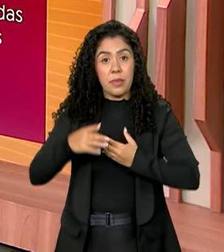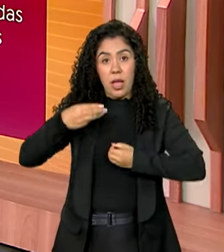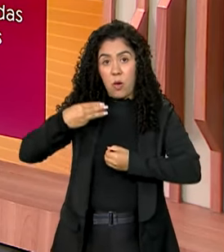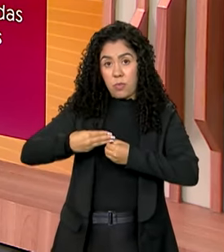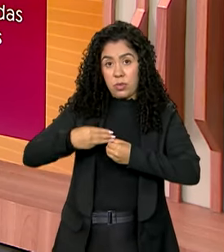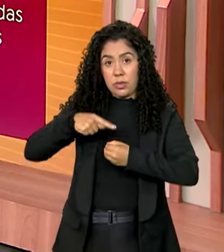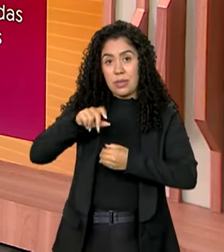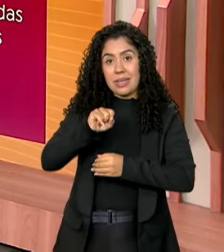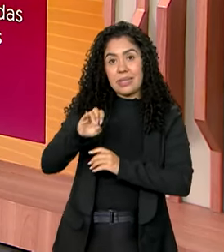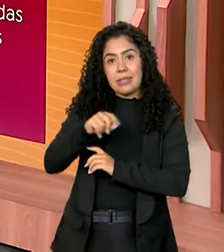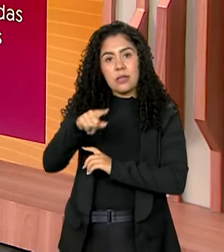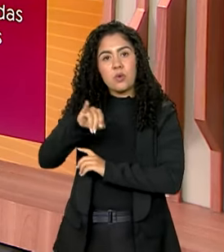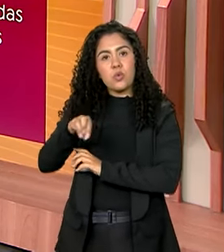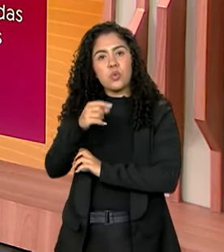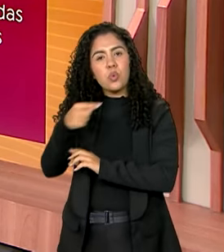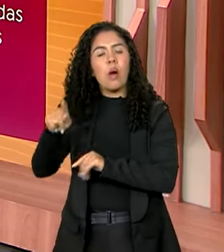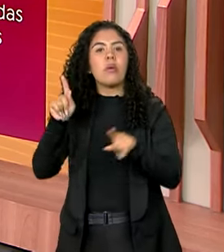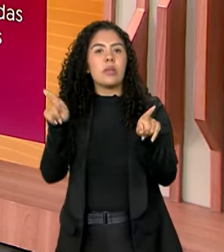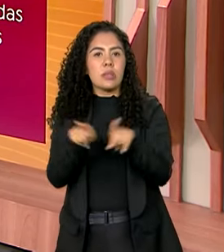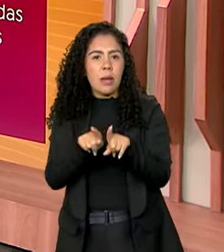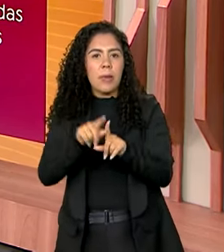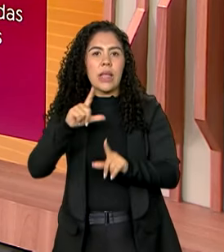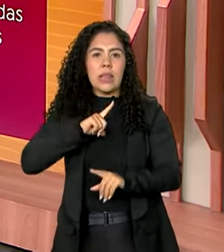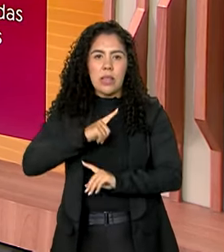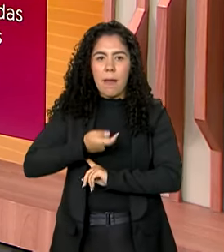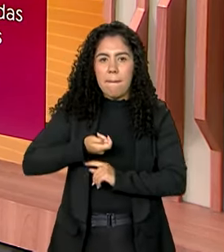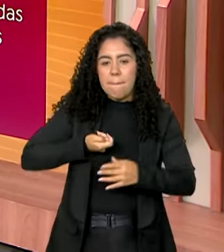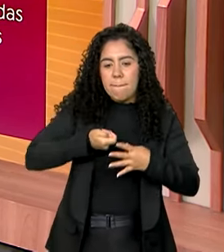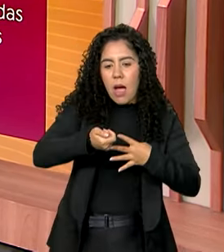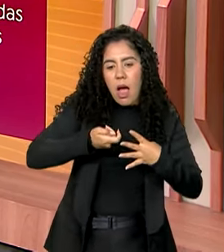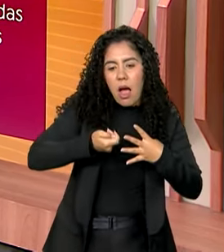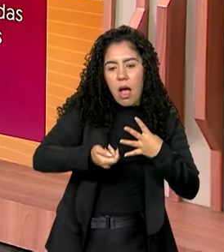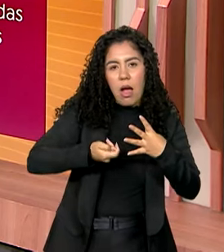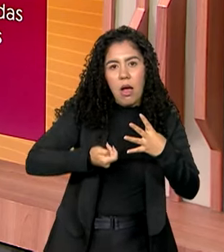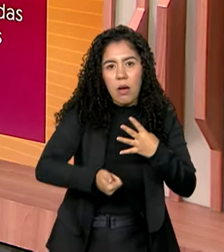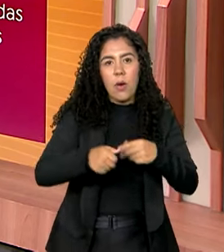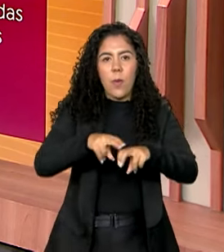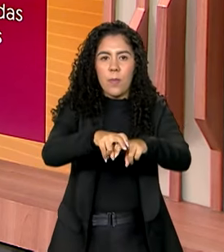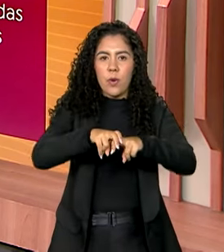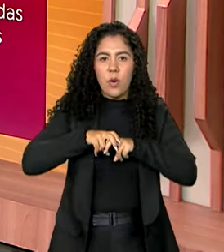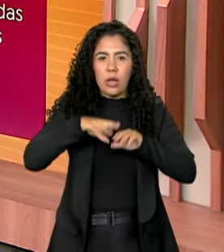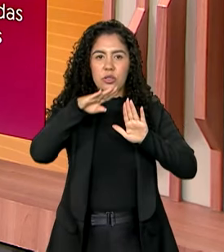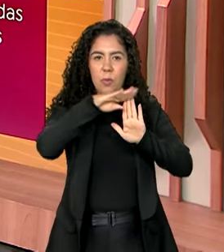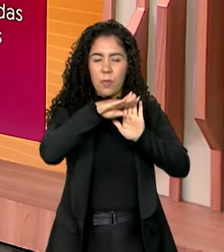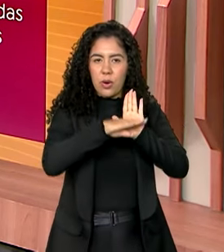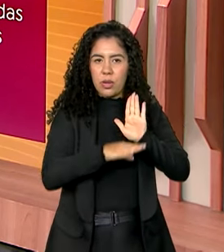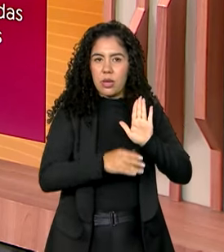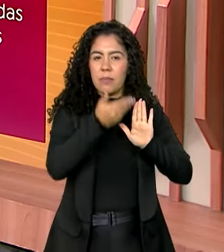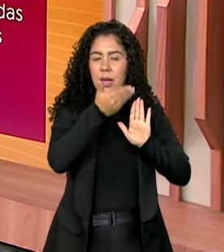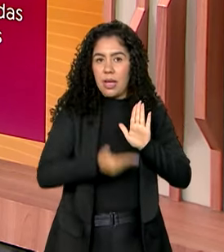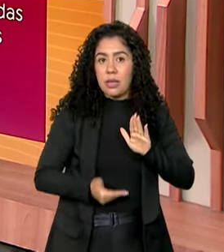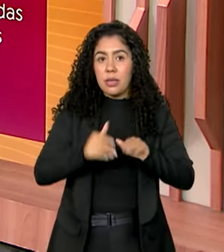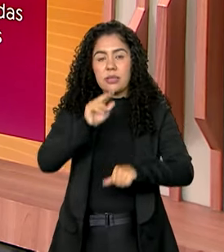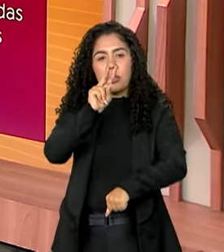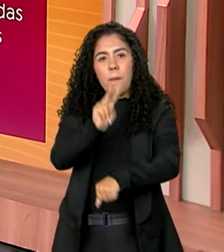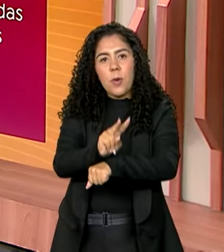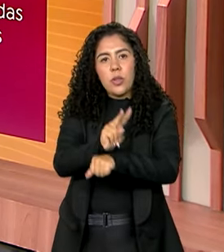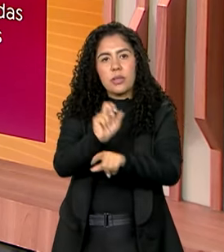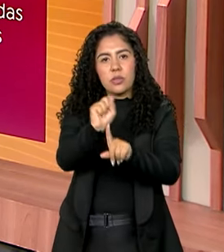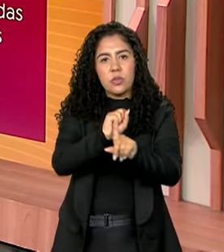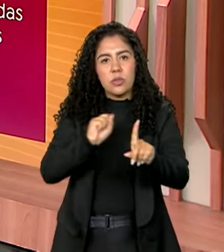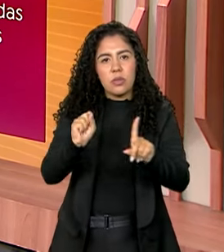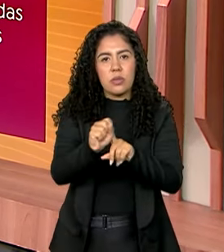São João da Ponte também recebe benefícios diretos por meio dos programas de proteção social do governo federal. São